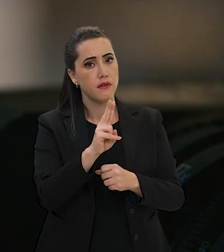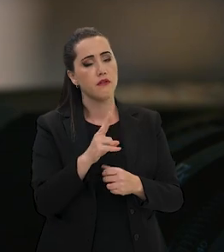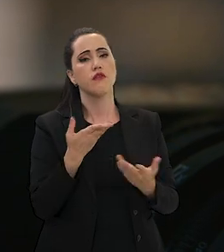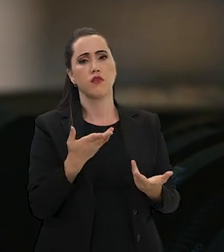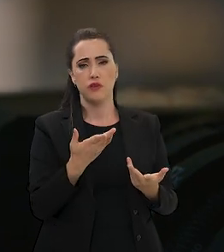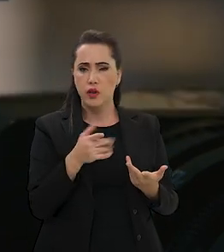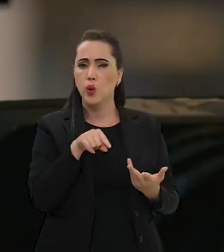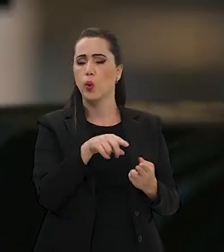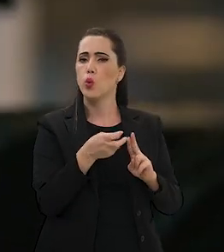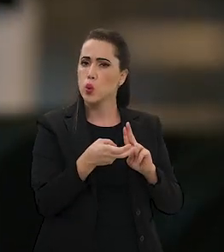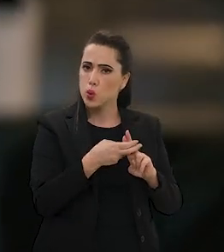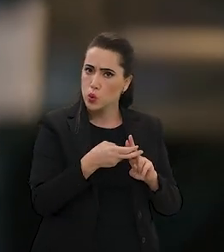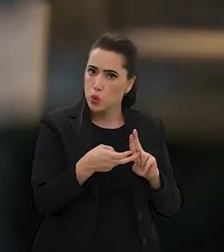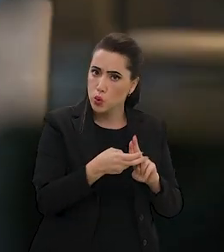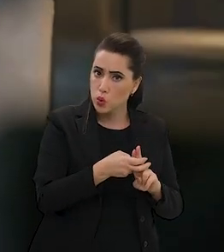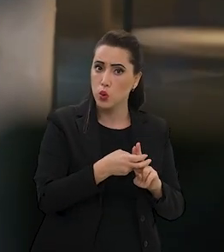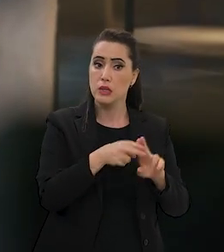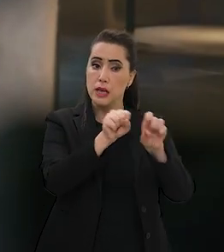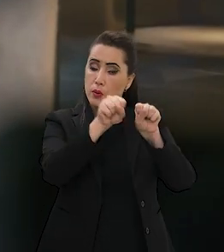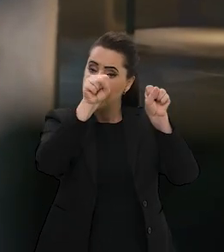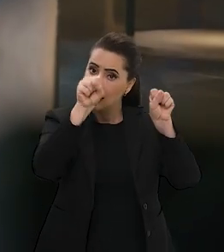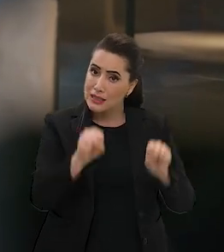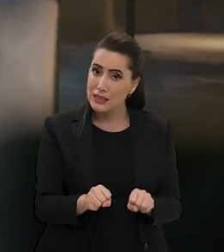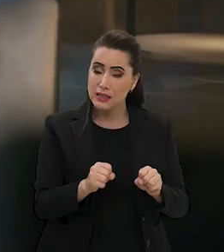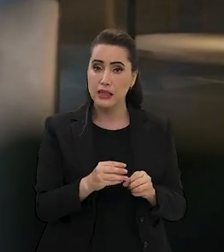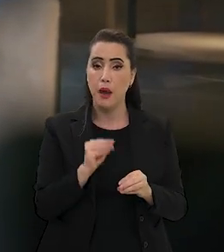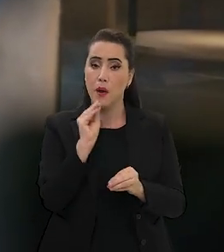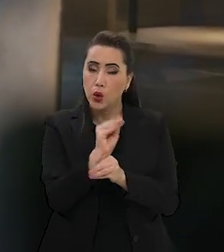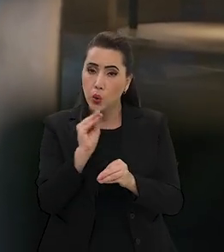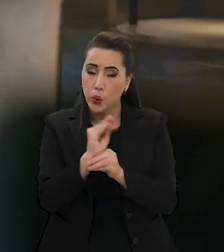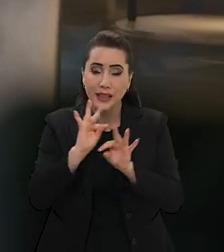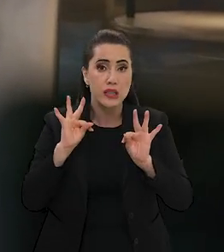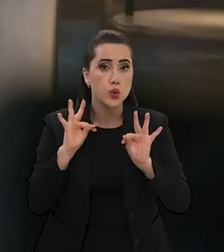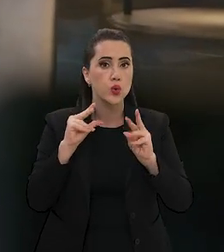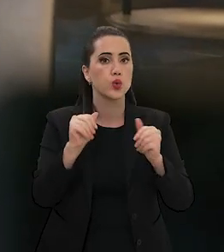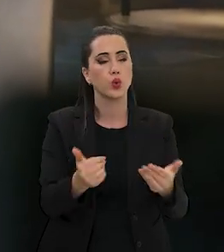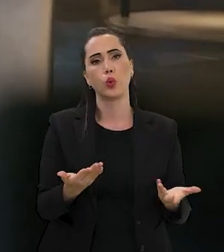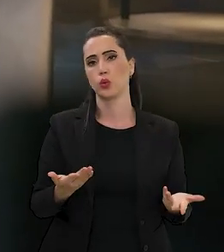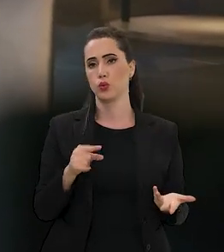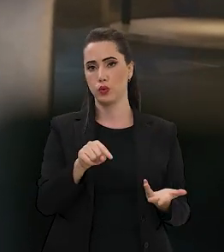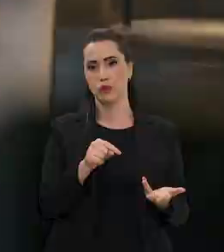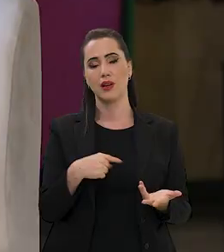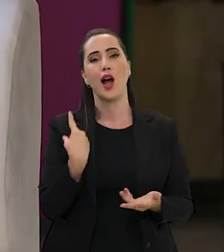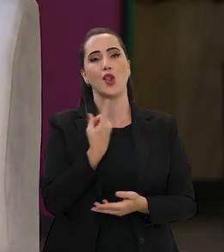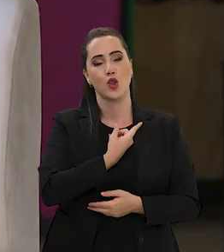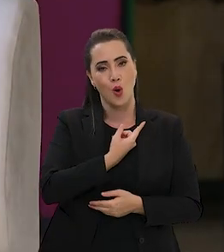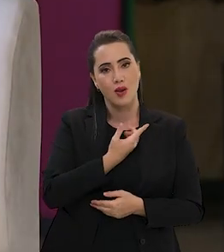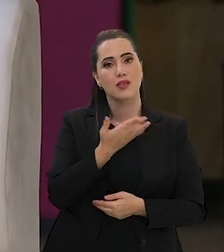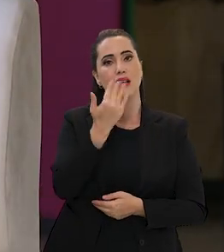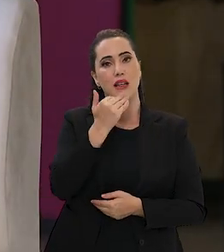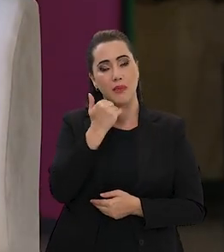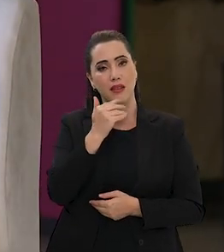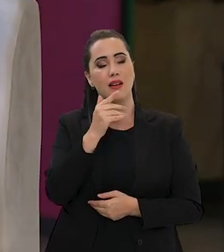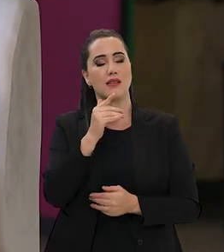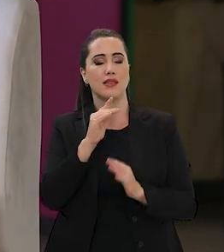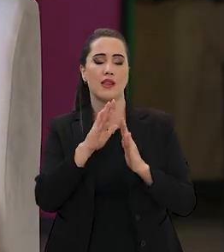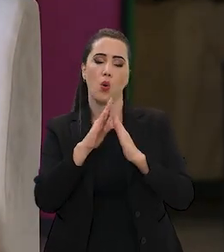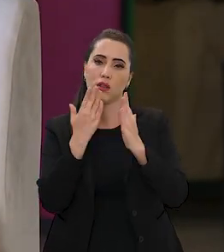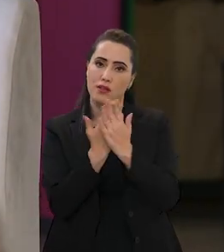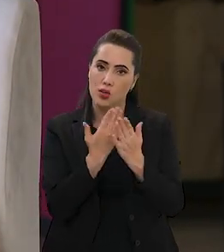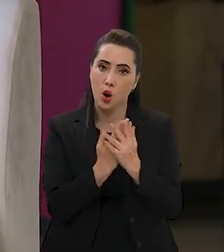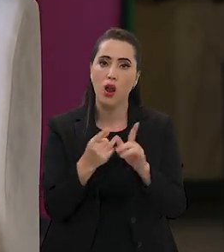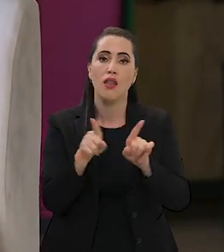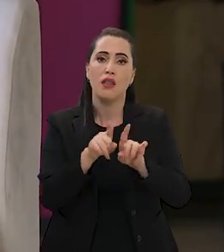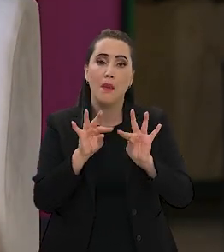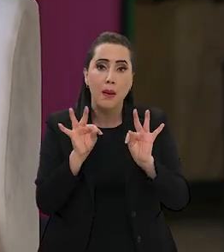suas deficiências, tem suas melhorias a serem empreendidas, mas é um sistema com caráter universalista. A nossa alimentação escolar também